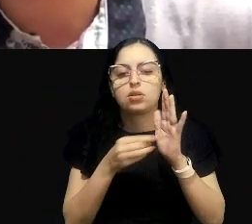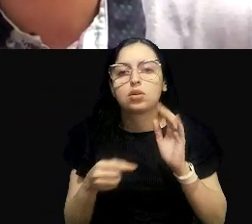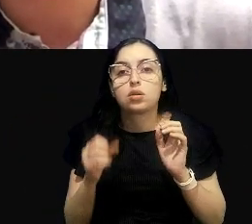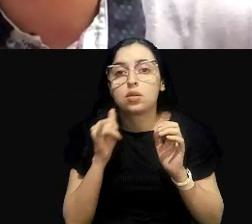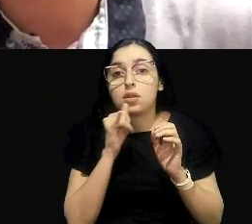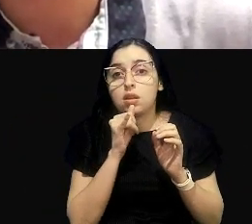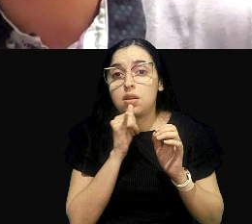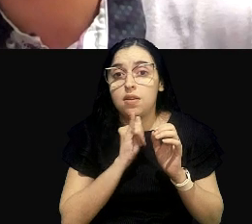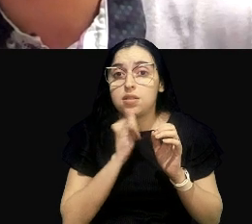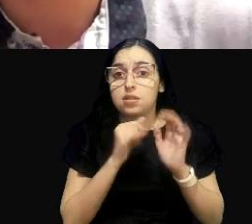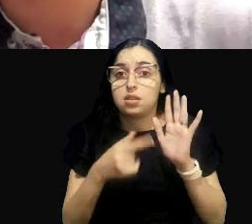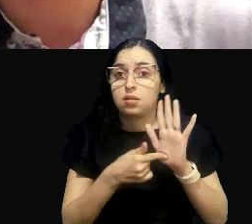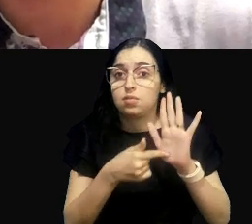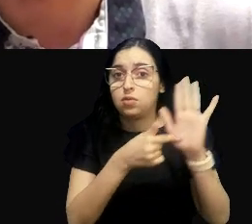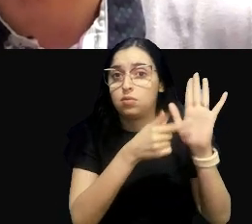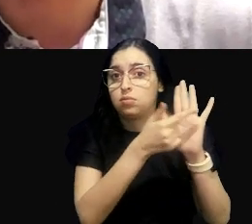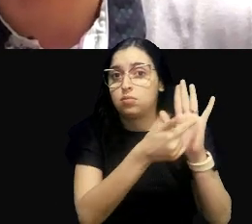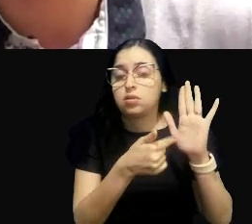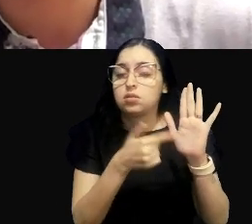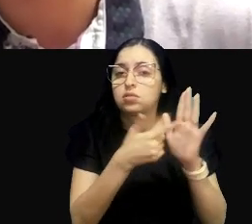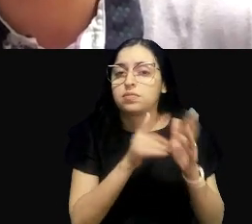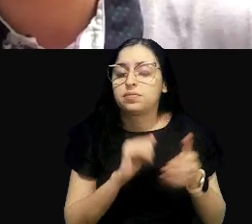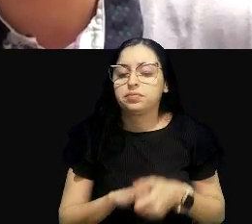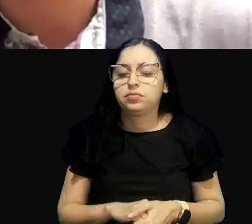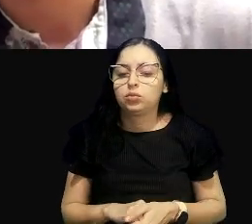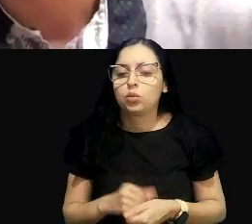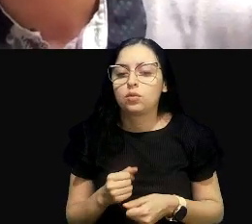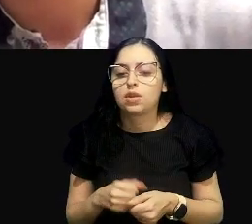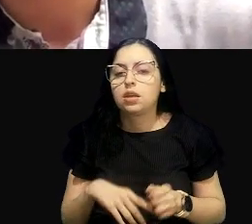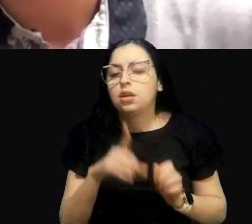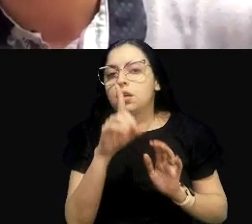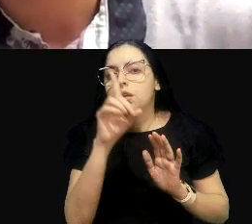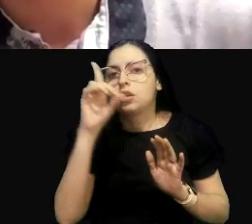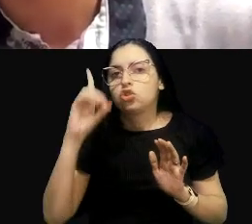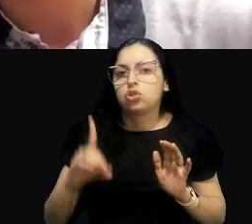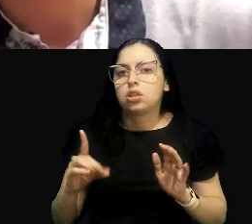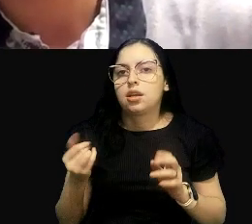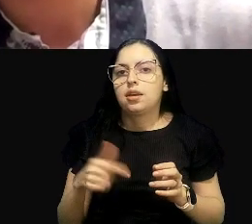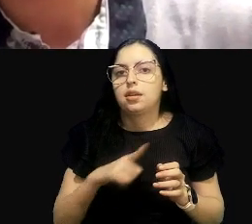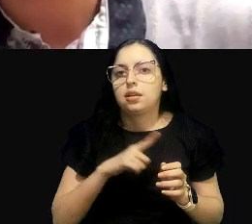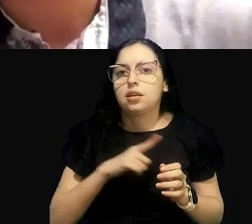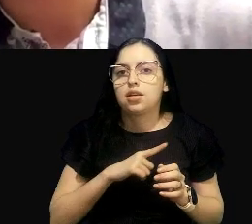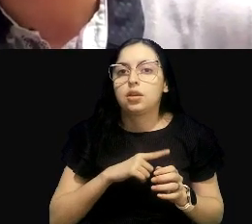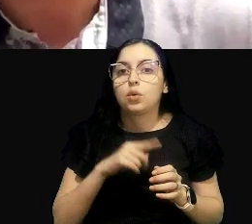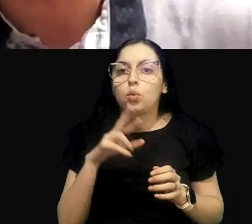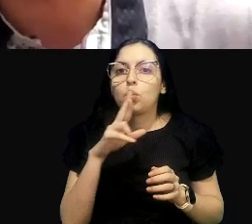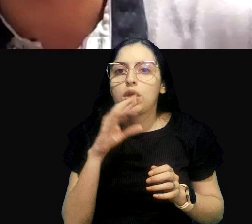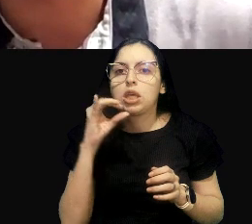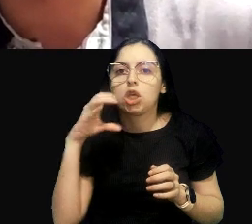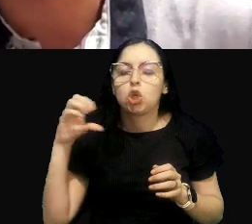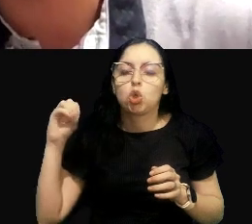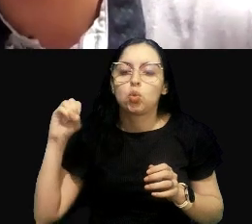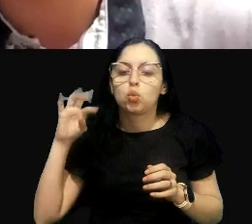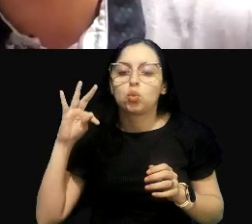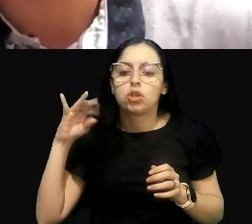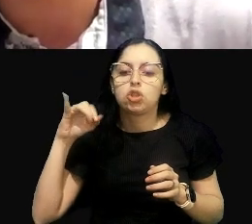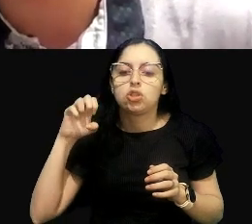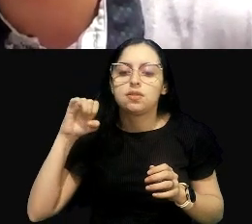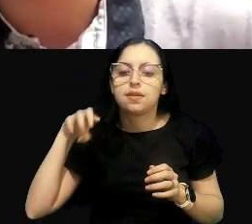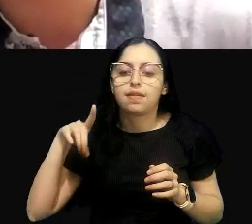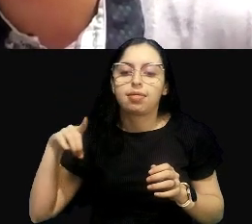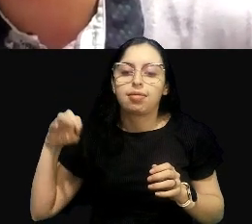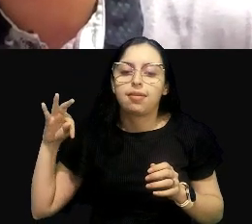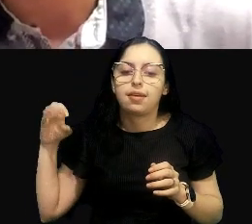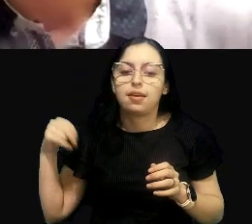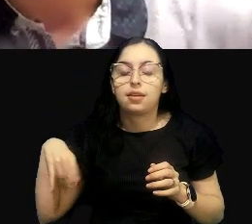vocês estão vendo nas imagens. Então, à direita, a gente tem o Rio Tietê, na altura de Piracora, em São Paulo, que tem